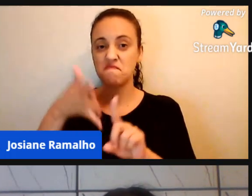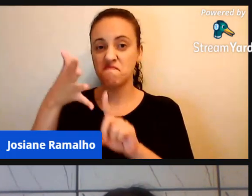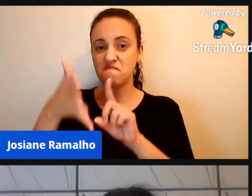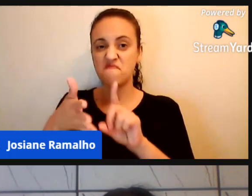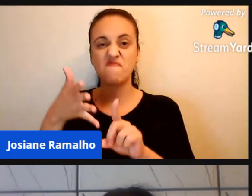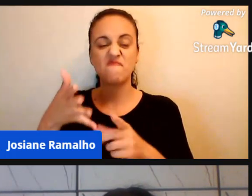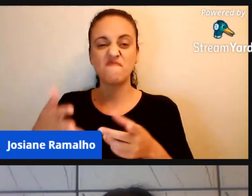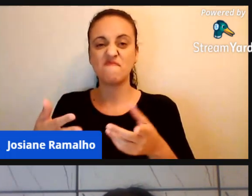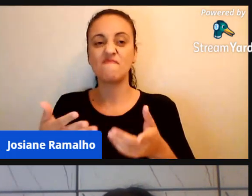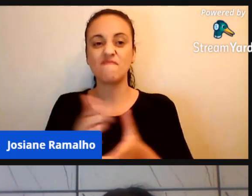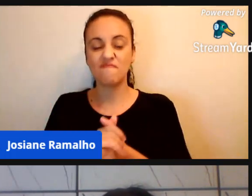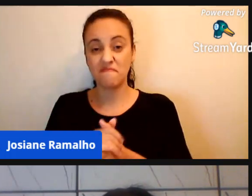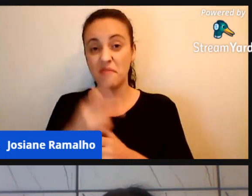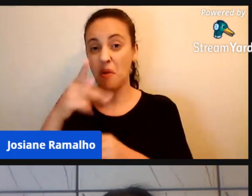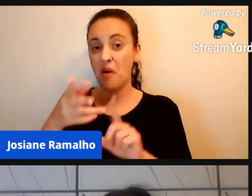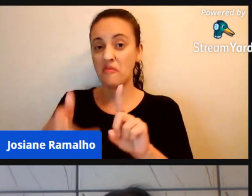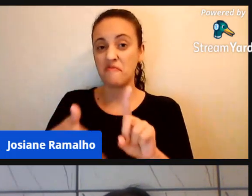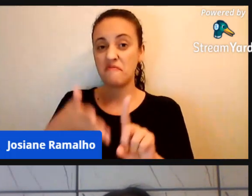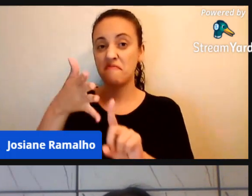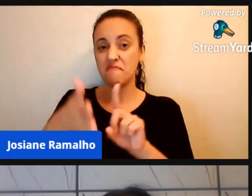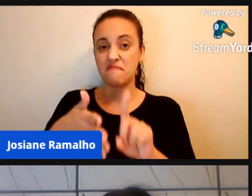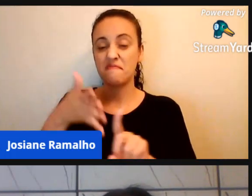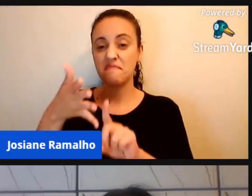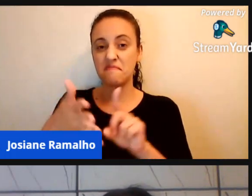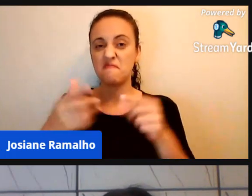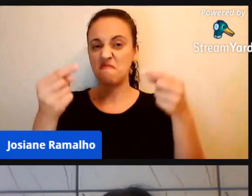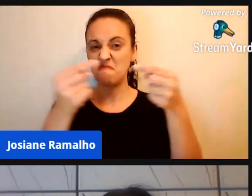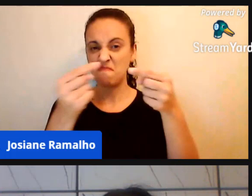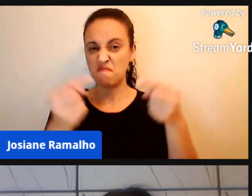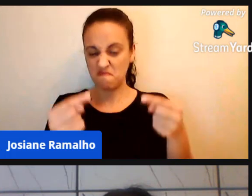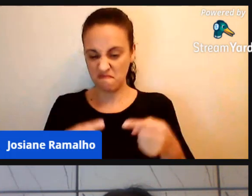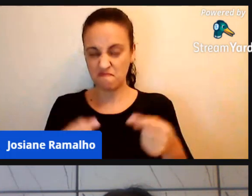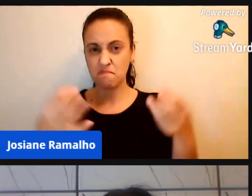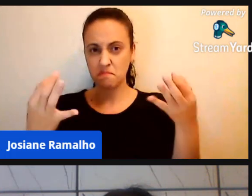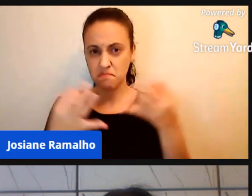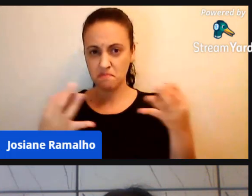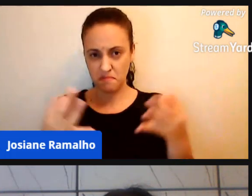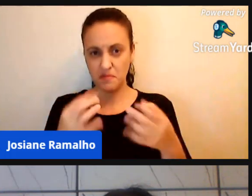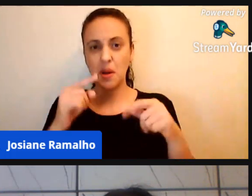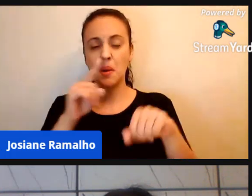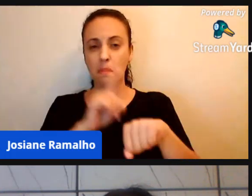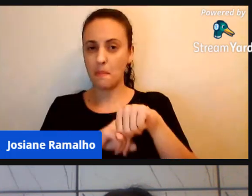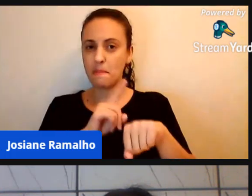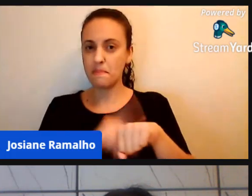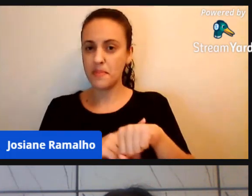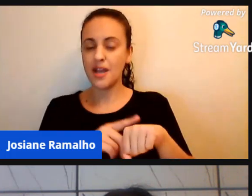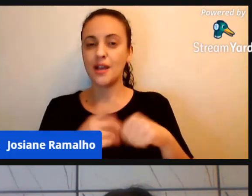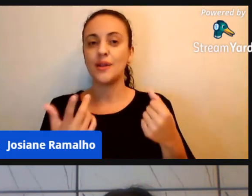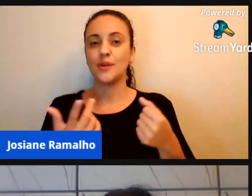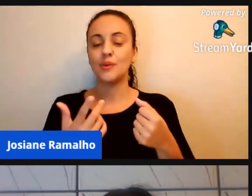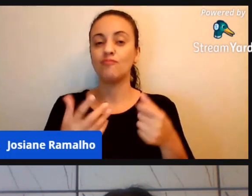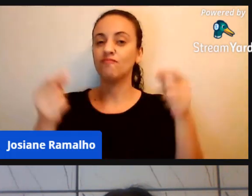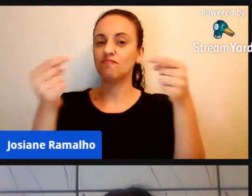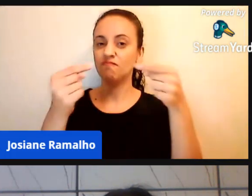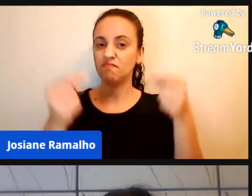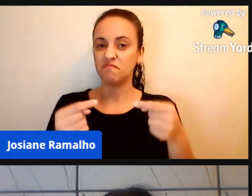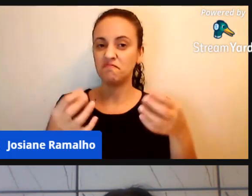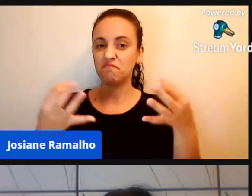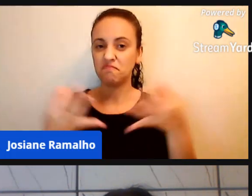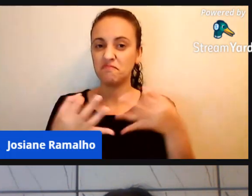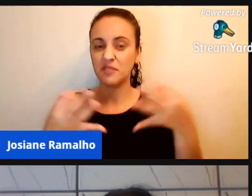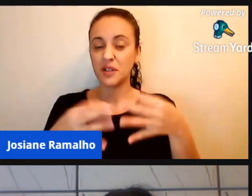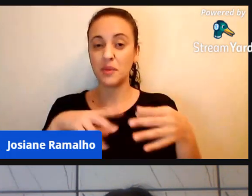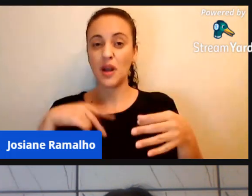fala, não vou te chamar de senhor, muito pertinente para esse momento, muito pertinente para a nossa